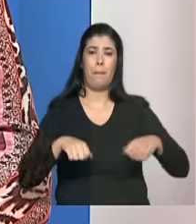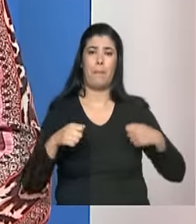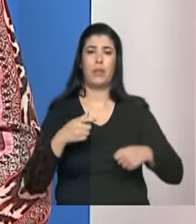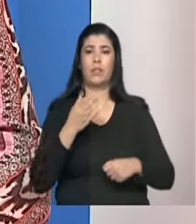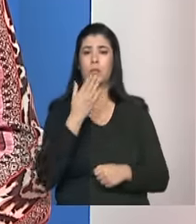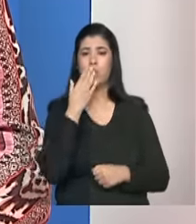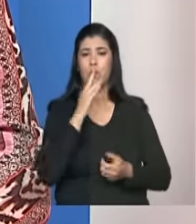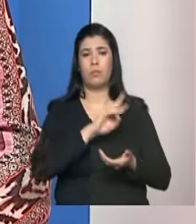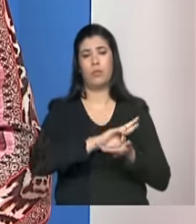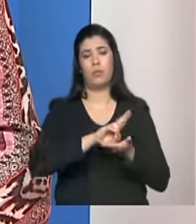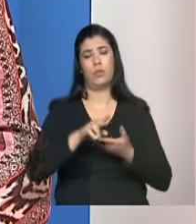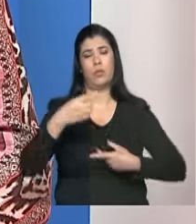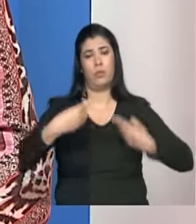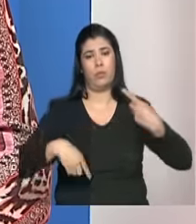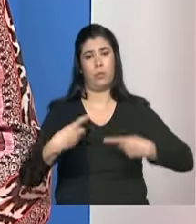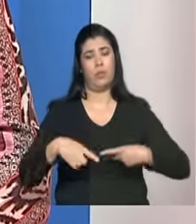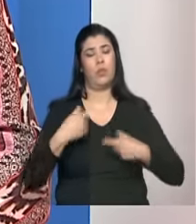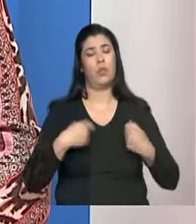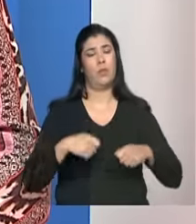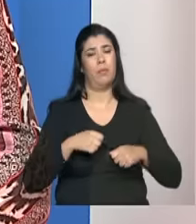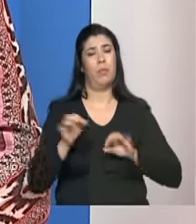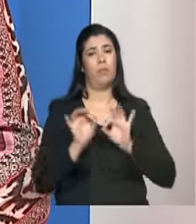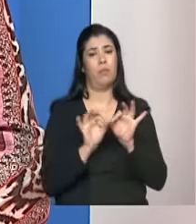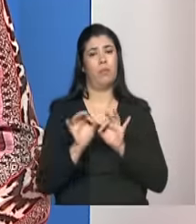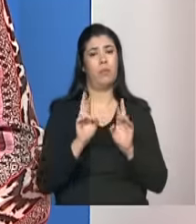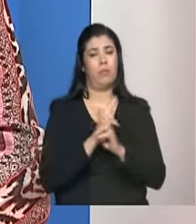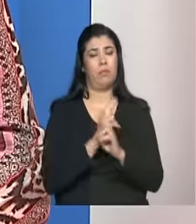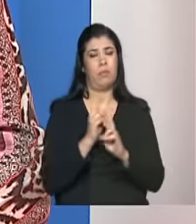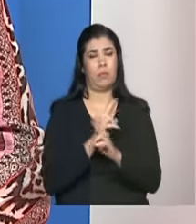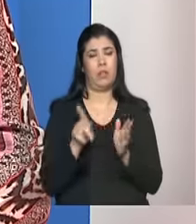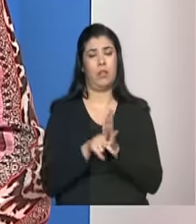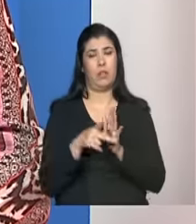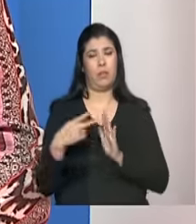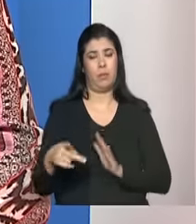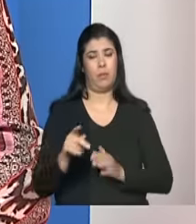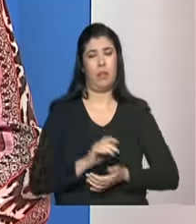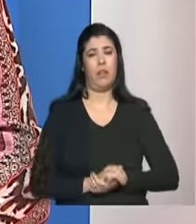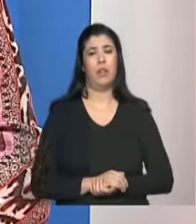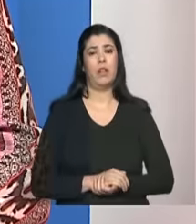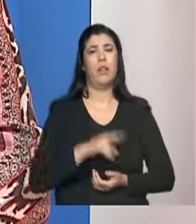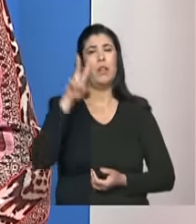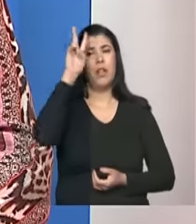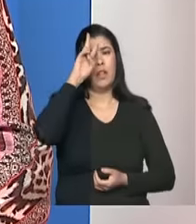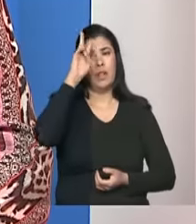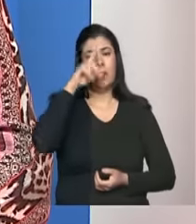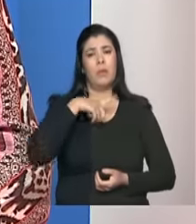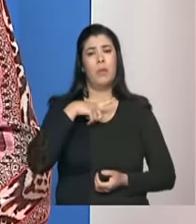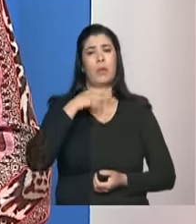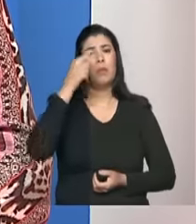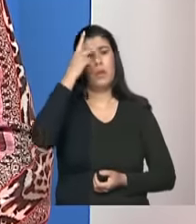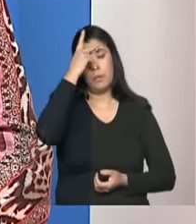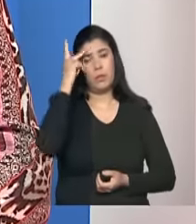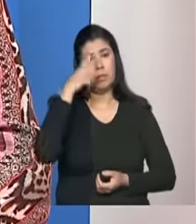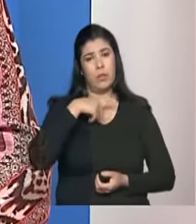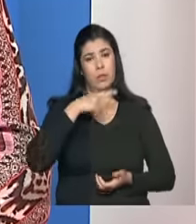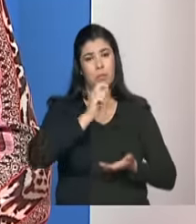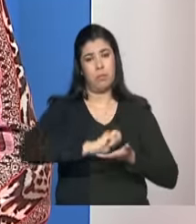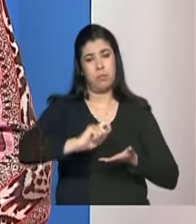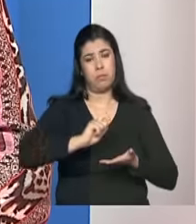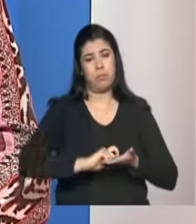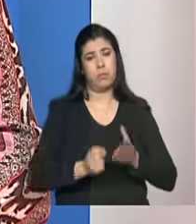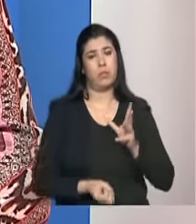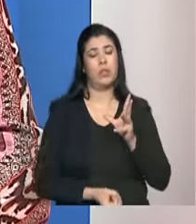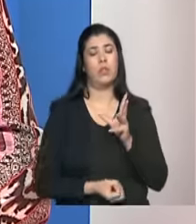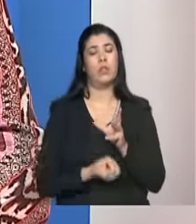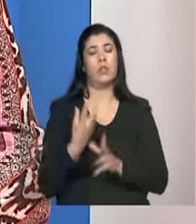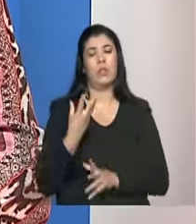necessário a articulação em rede daí só para trazer um ator importante disso que a coordenação da política nacional para